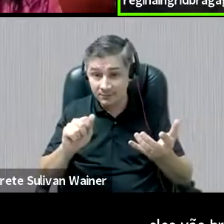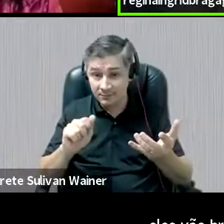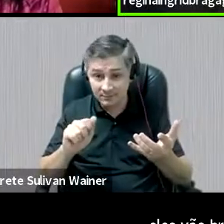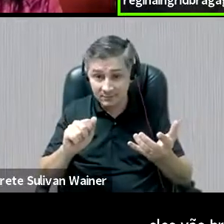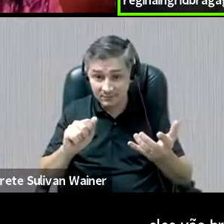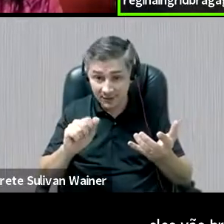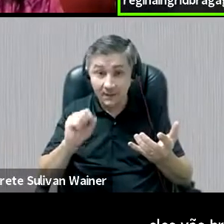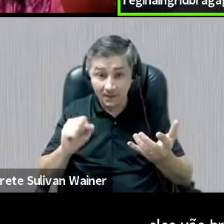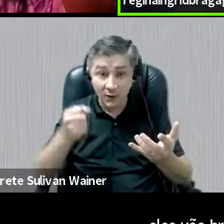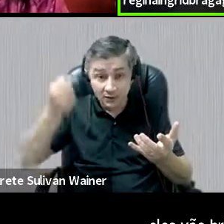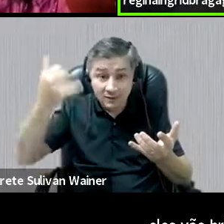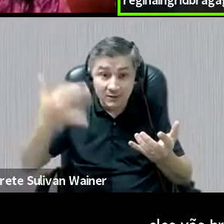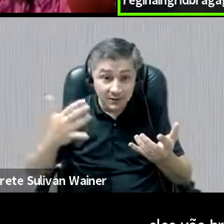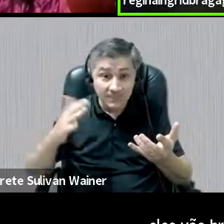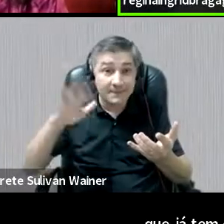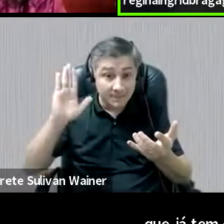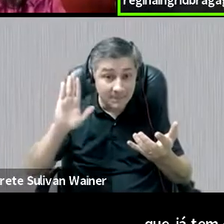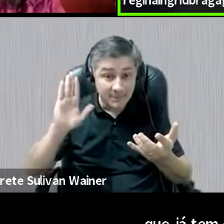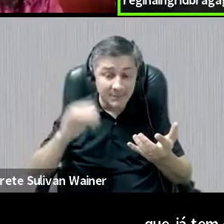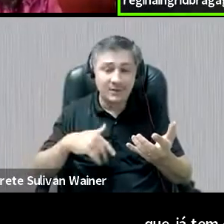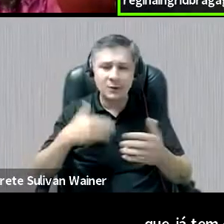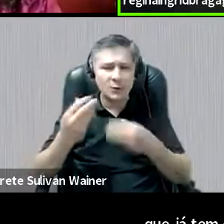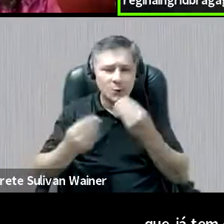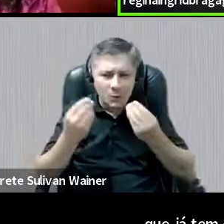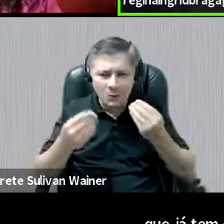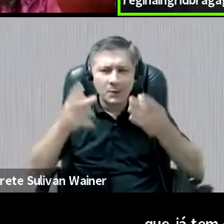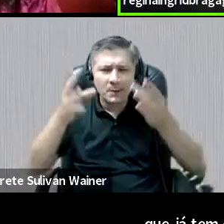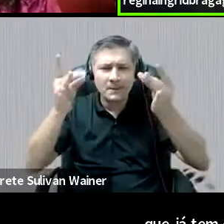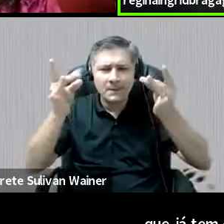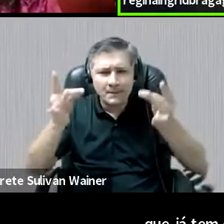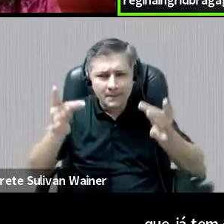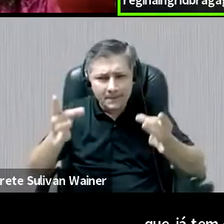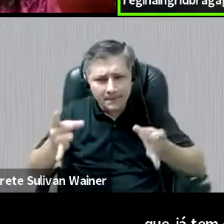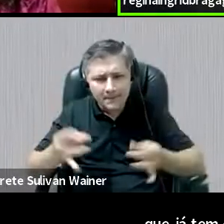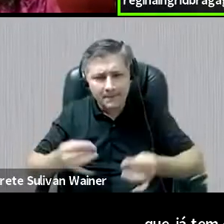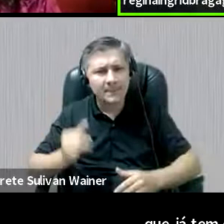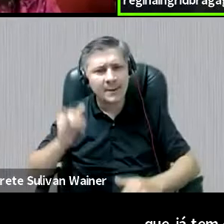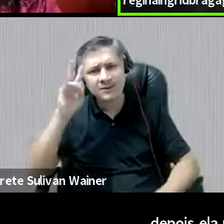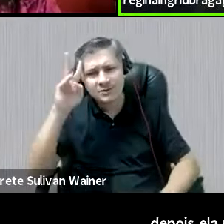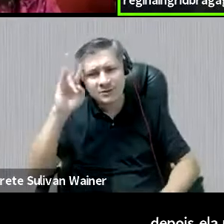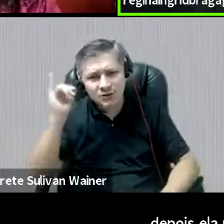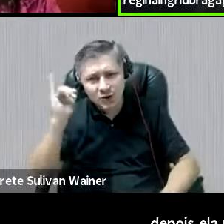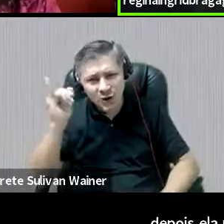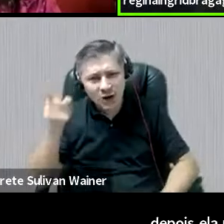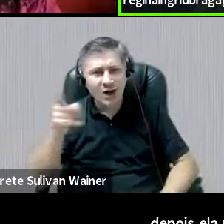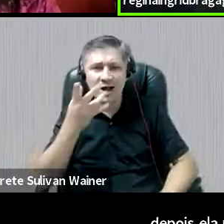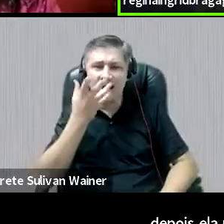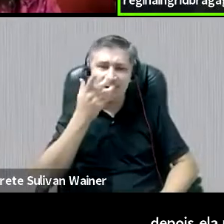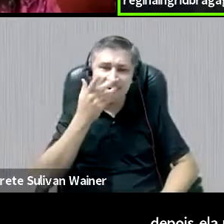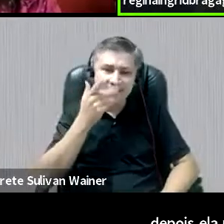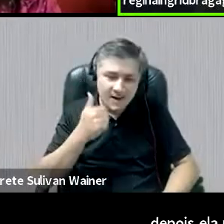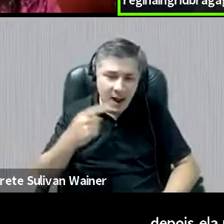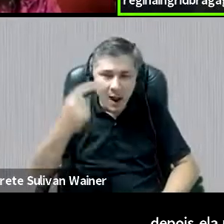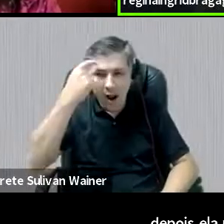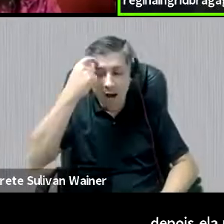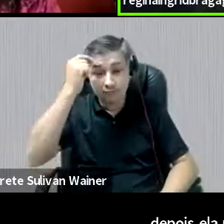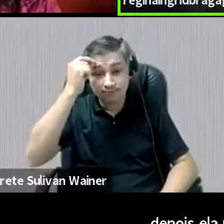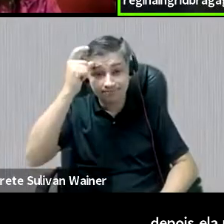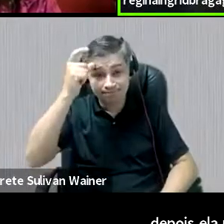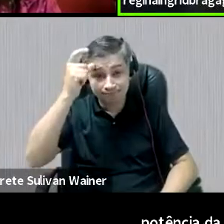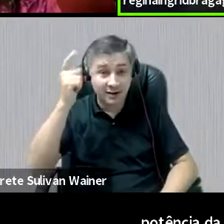comentar mais, foi construído, foi dada essa potência da narrativa para as crianças, e foi construída uma memória, uma